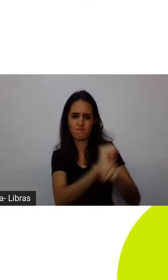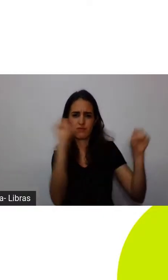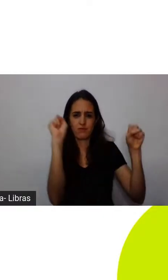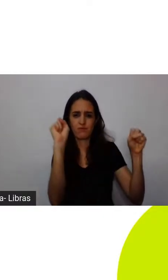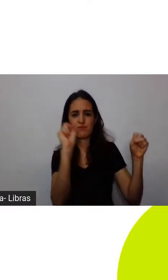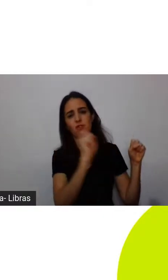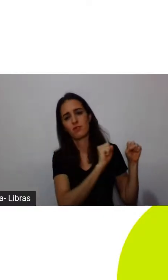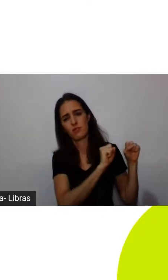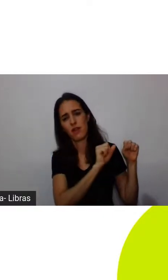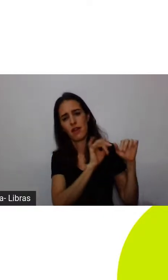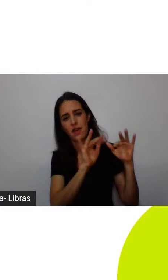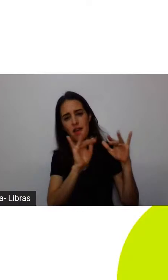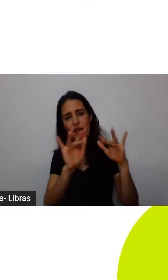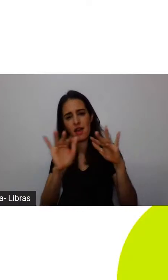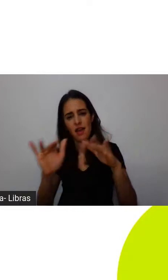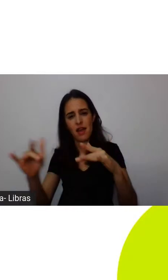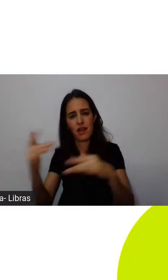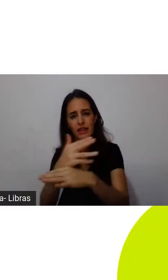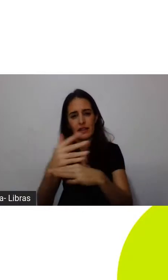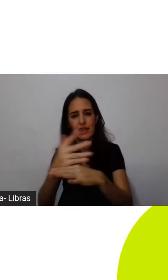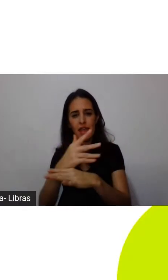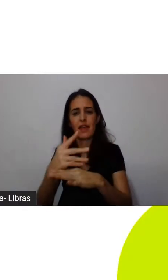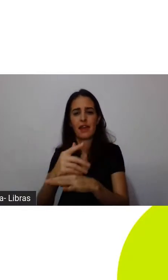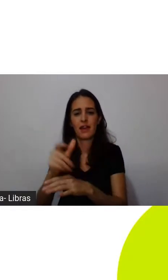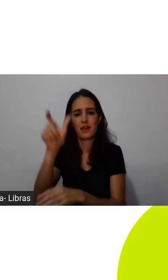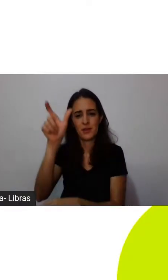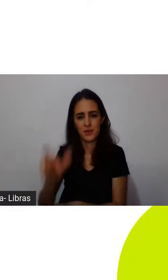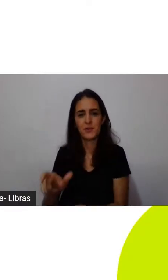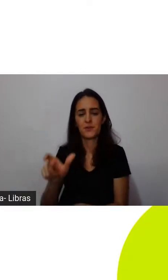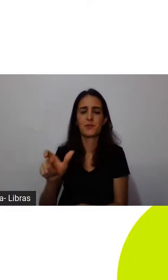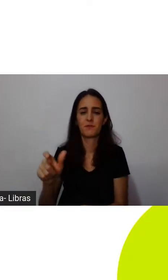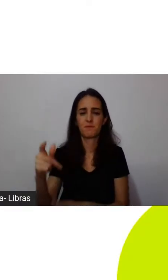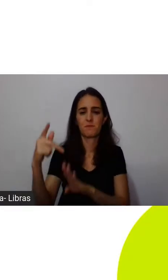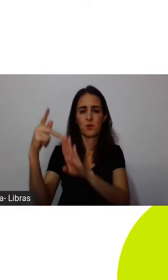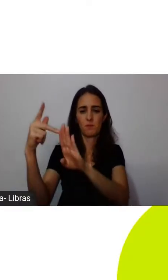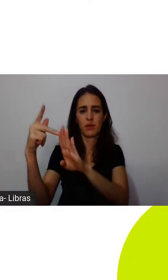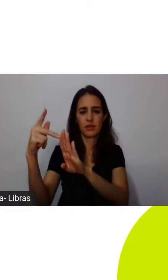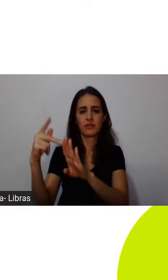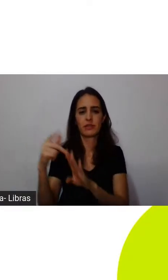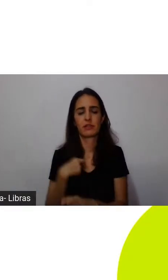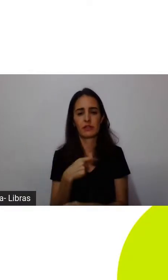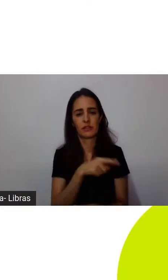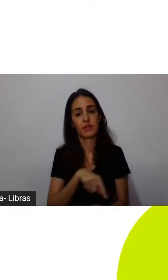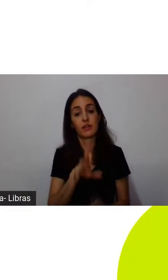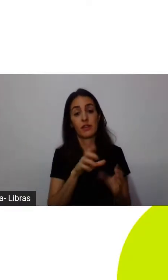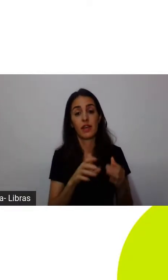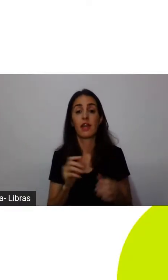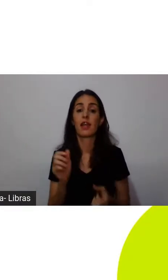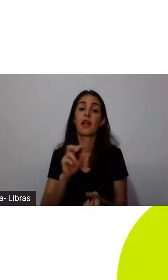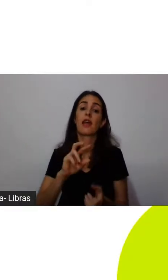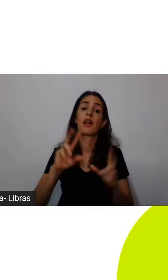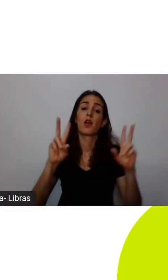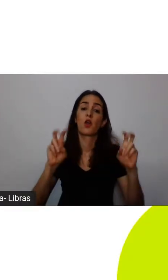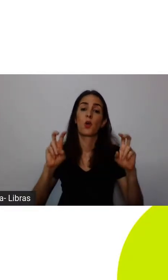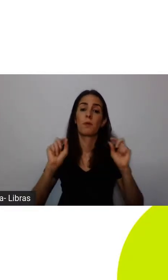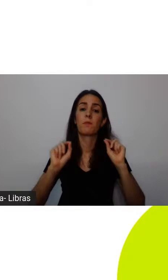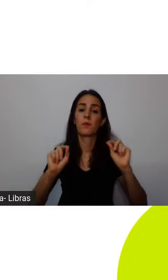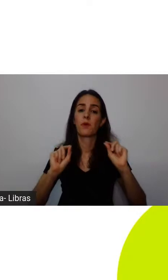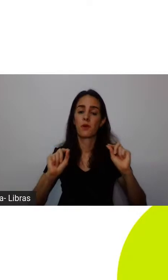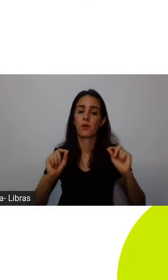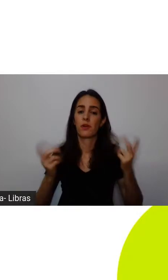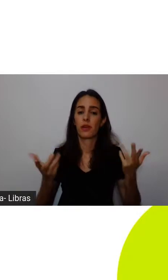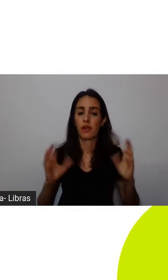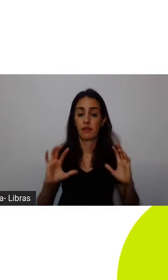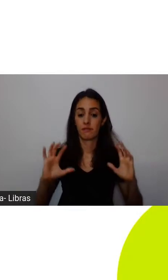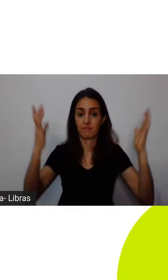rumo à terra prometida. E mais do que isso para mim no Pessah a gente comemora a liberdade e a liberdade num